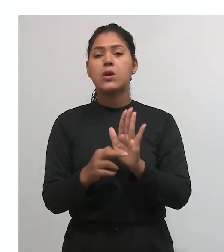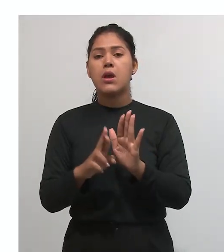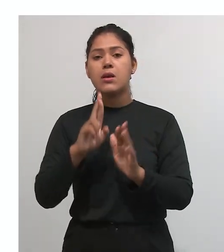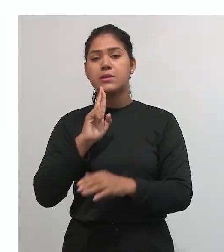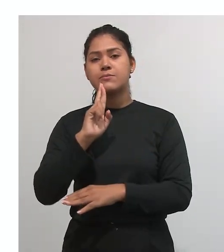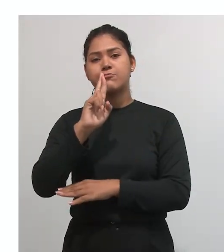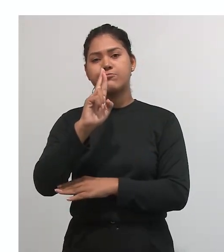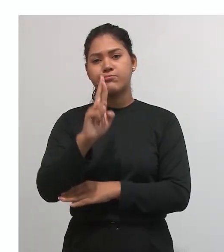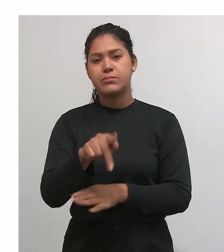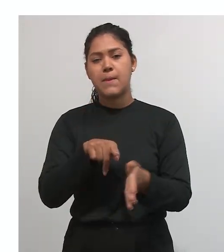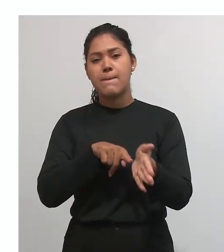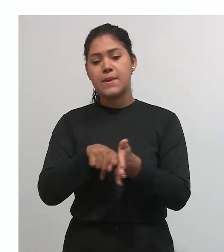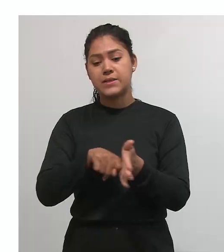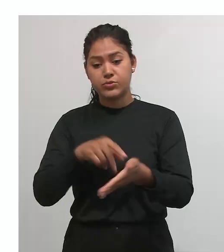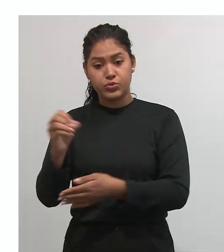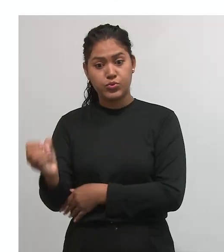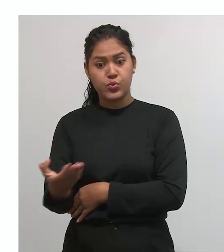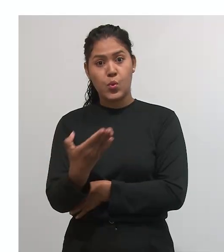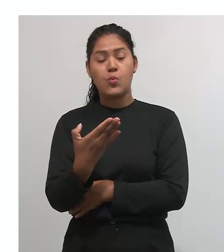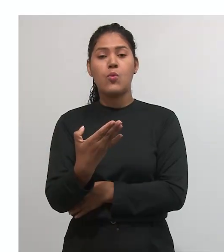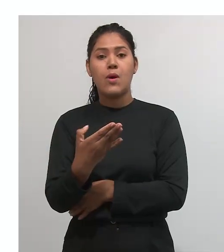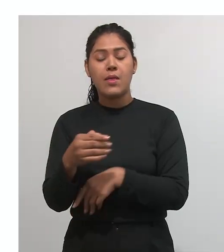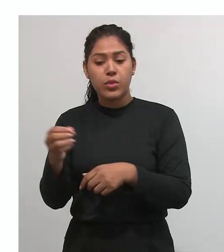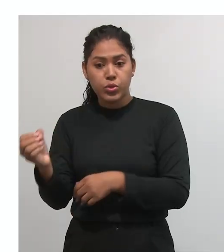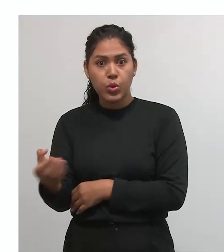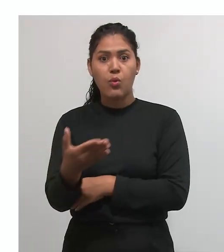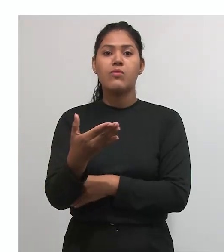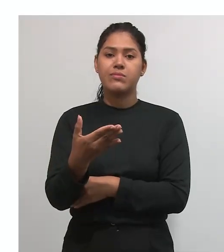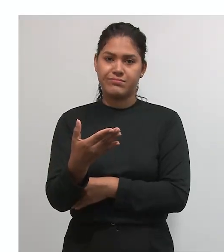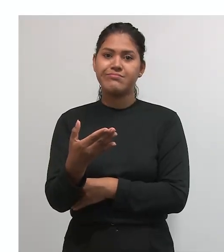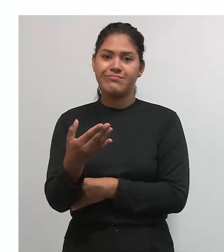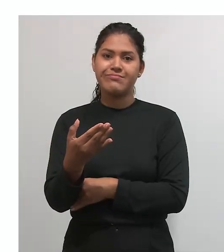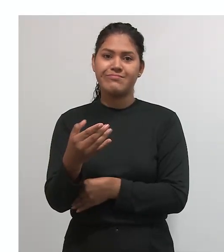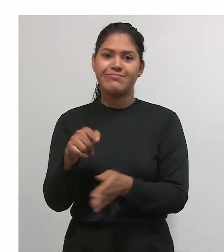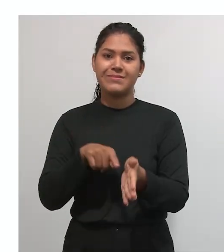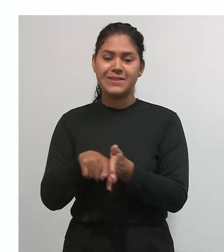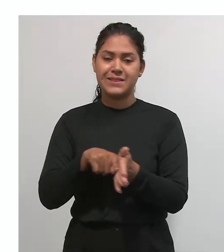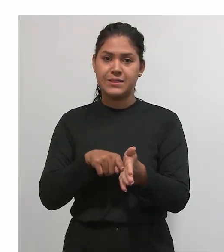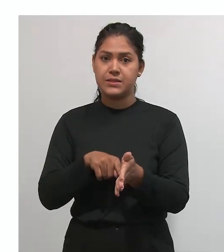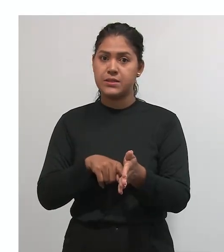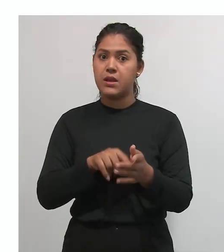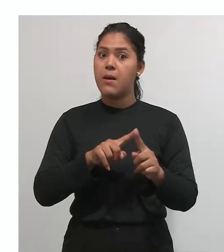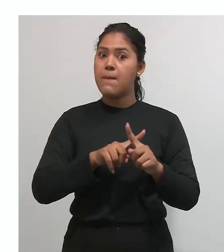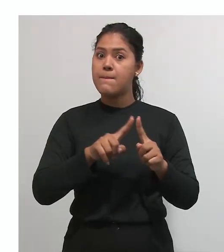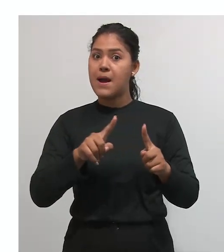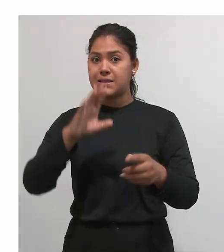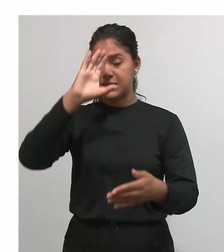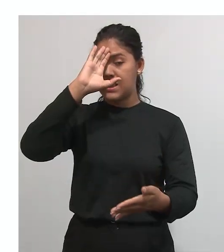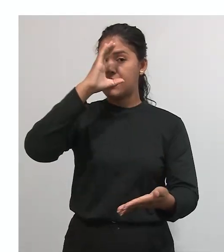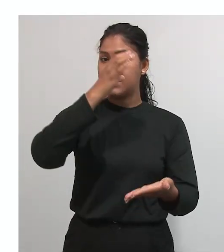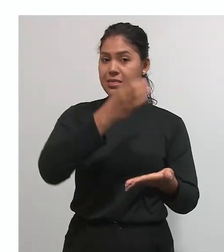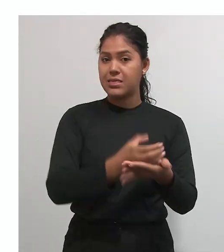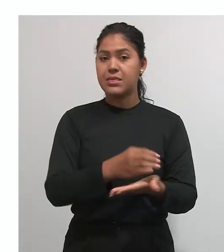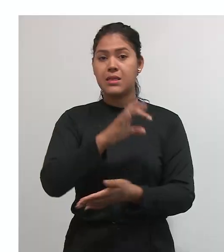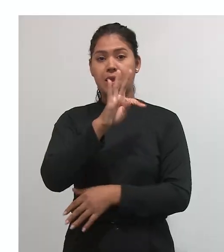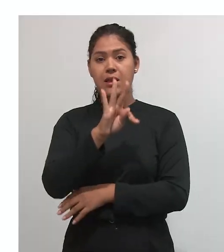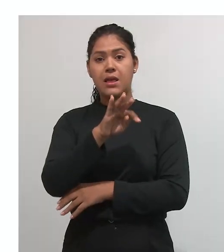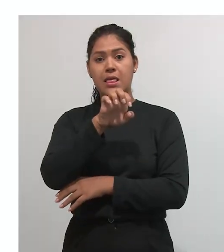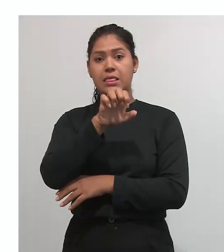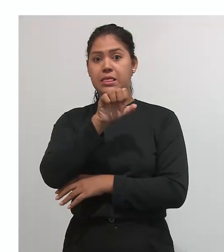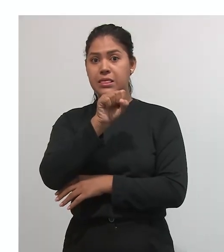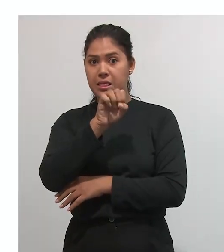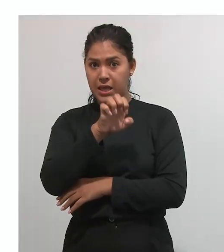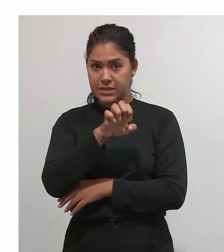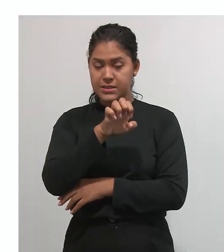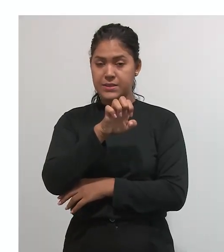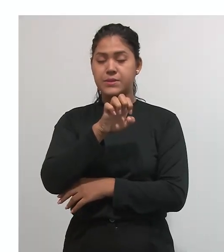de pesquisas recentes e inéditas, enquanto as teses e dissertações oferecem análises mais